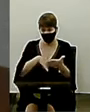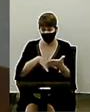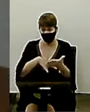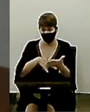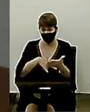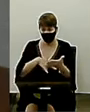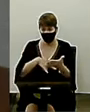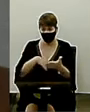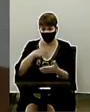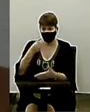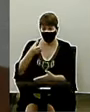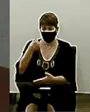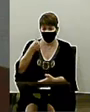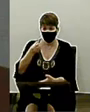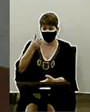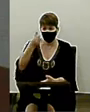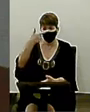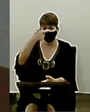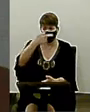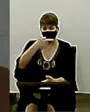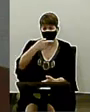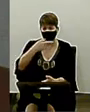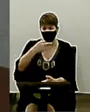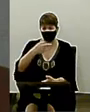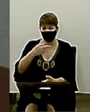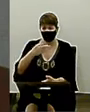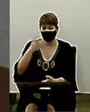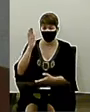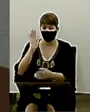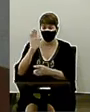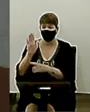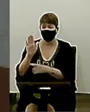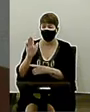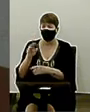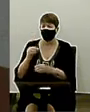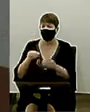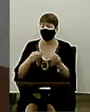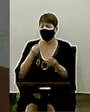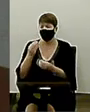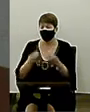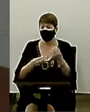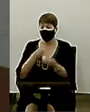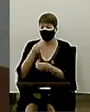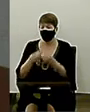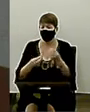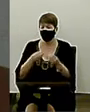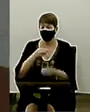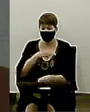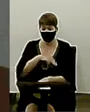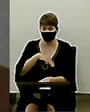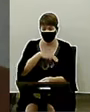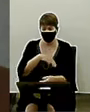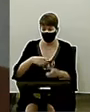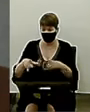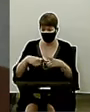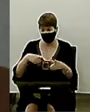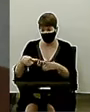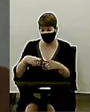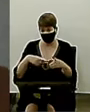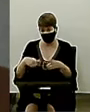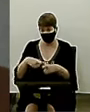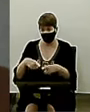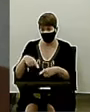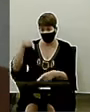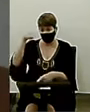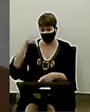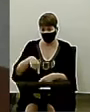em 1917, que estabeleceu a postura de como as agências missionárias norte-americanas trabalhariam aqui no Brasil,